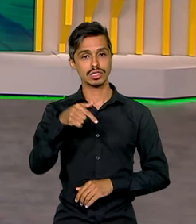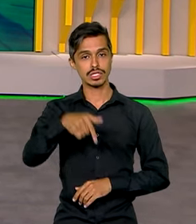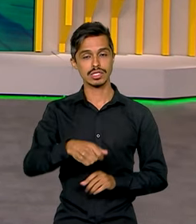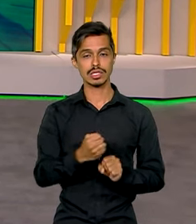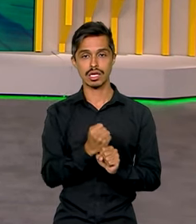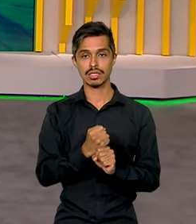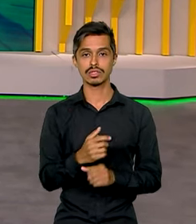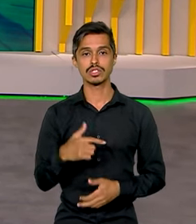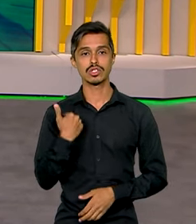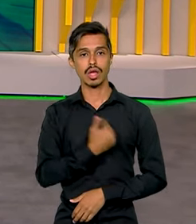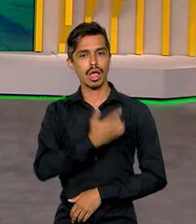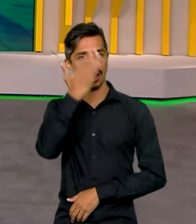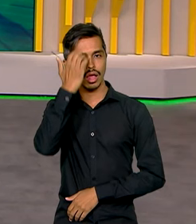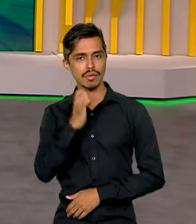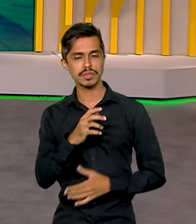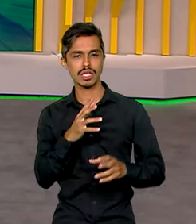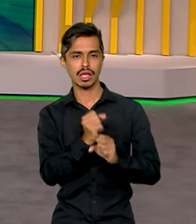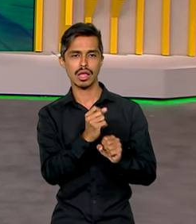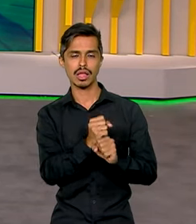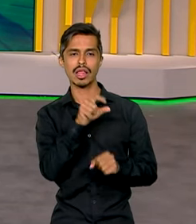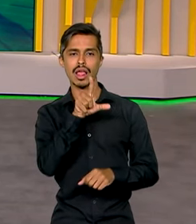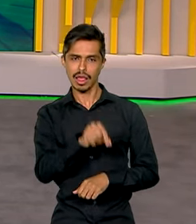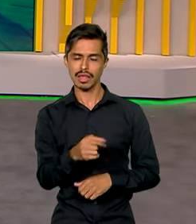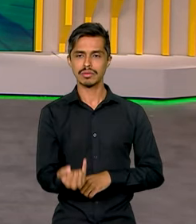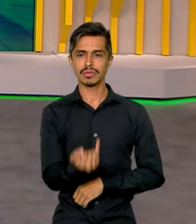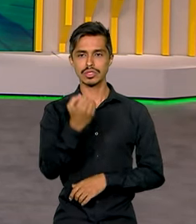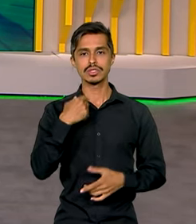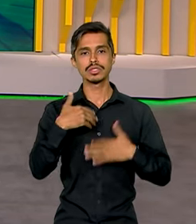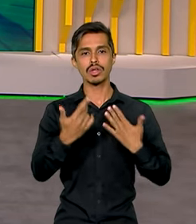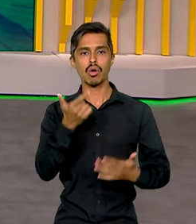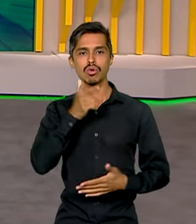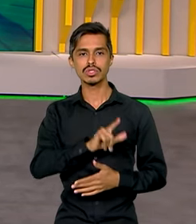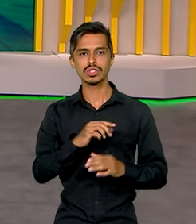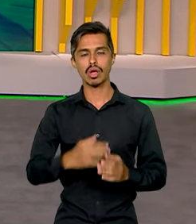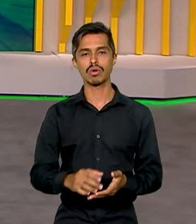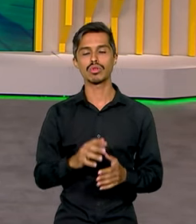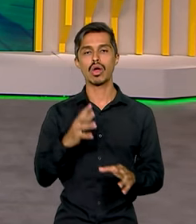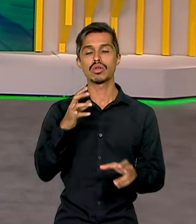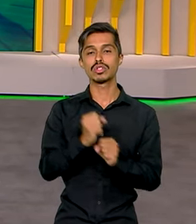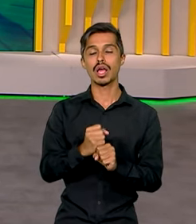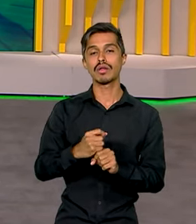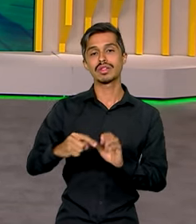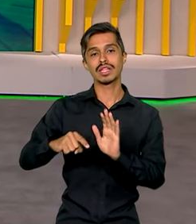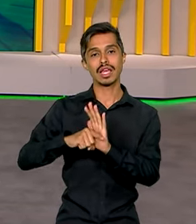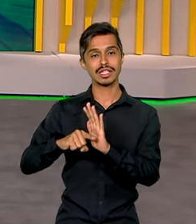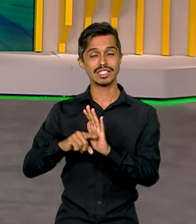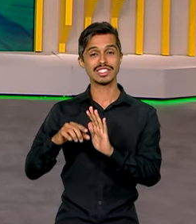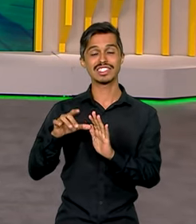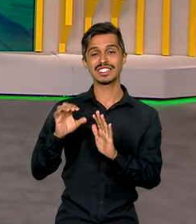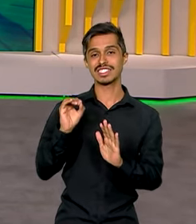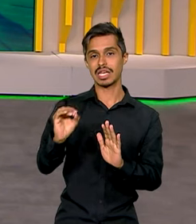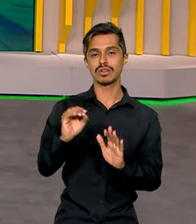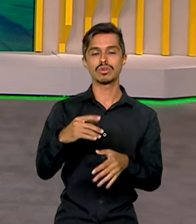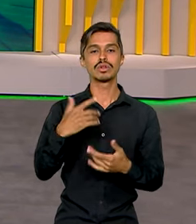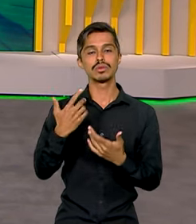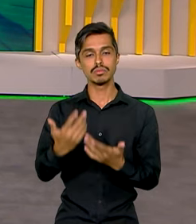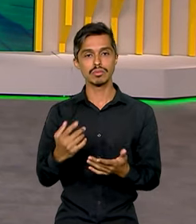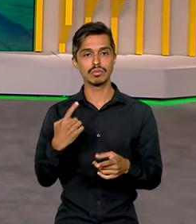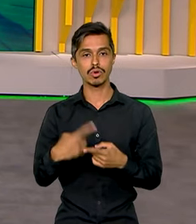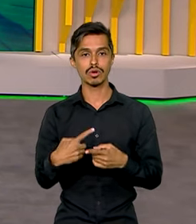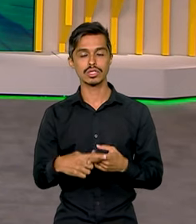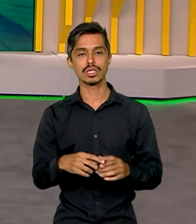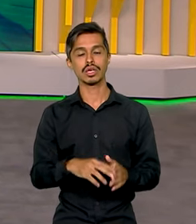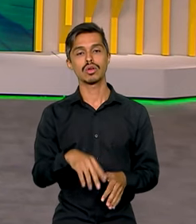ano. E a gente sabe que essa conta é fundamental para se atingir o chamado saldo negativo zero, que está previsto no